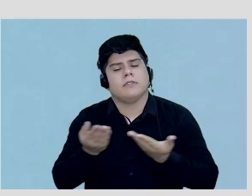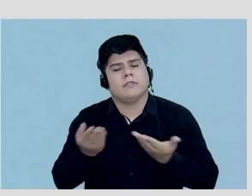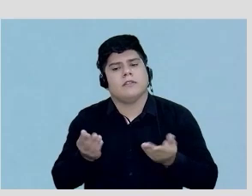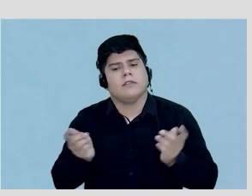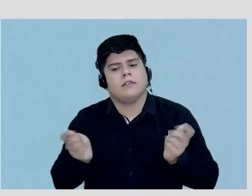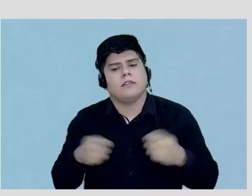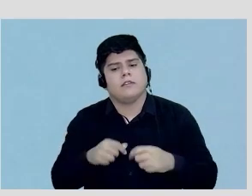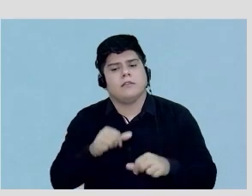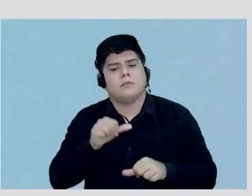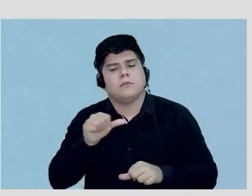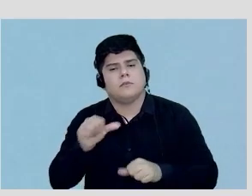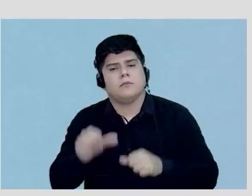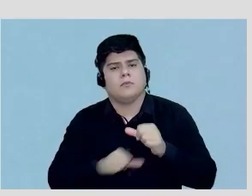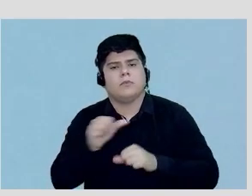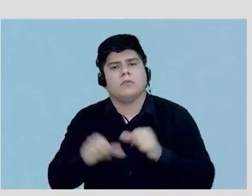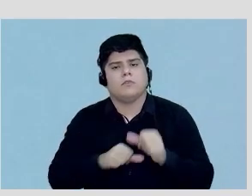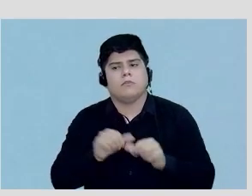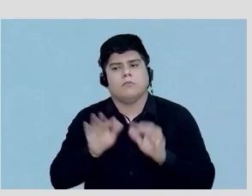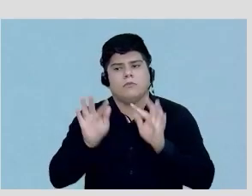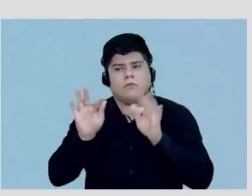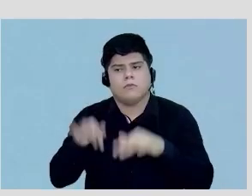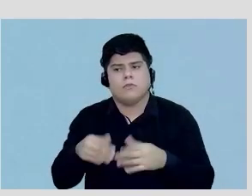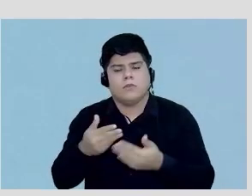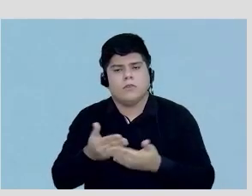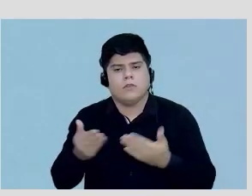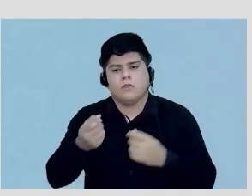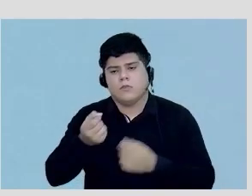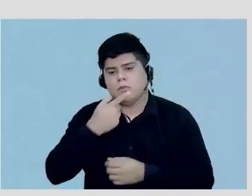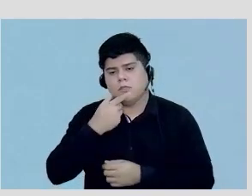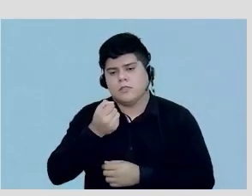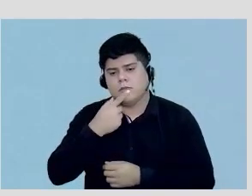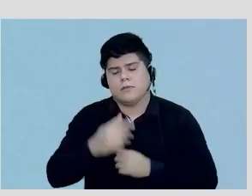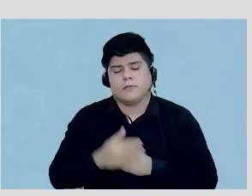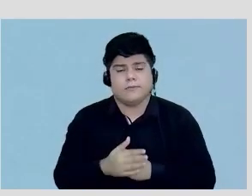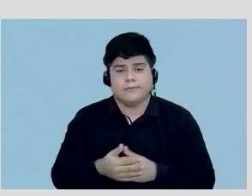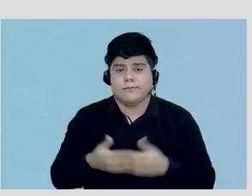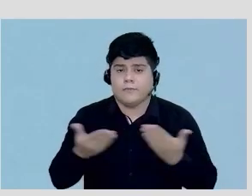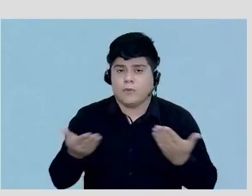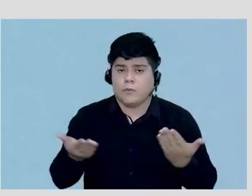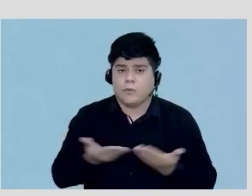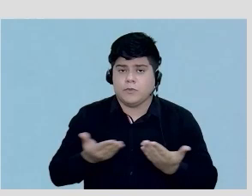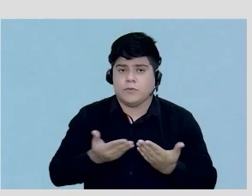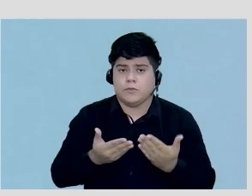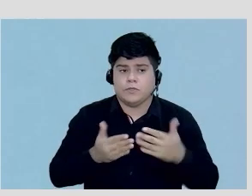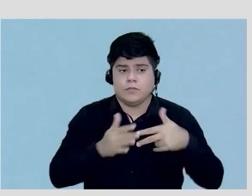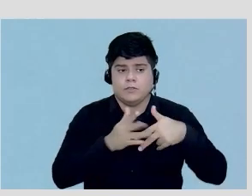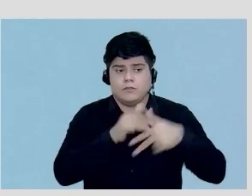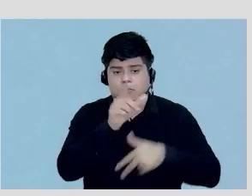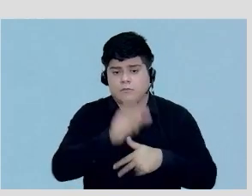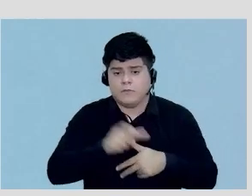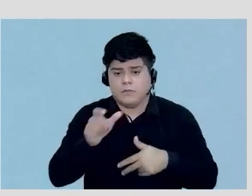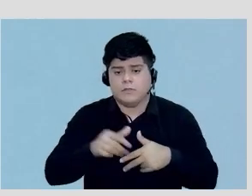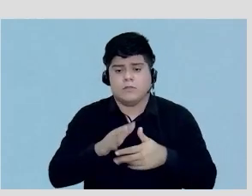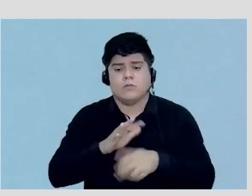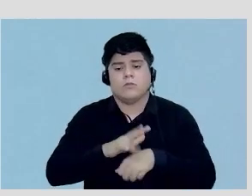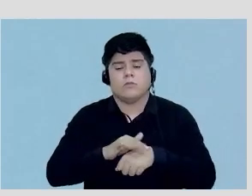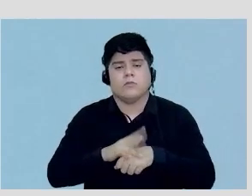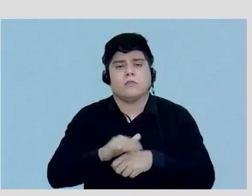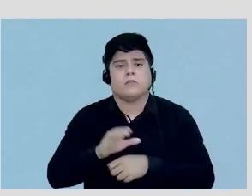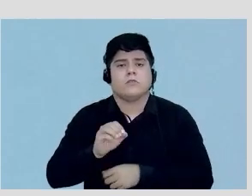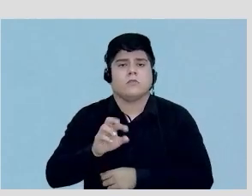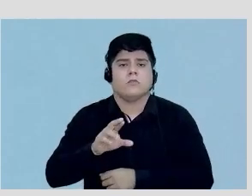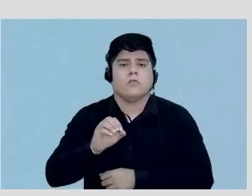mudar o desfecho clínico com o medicamento então hoje os pacientes com doença coronariana